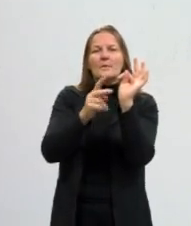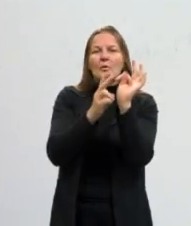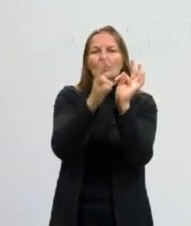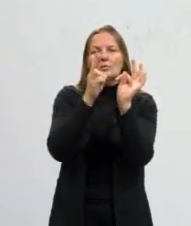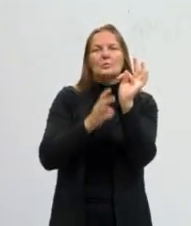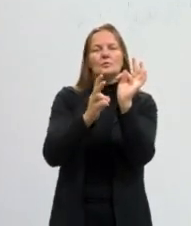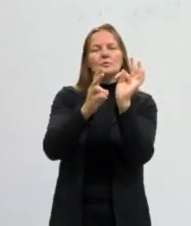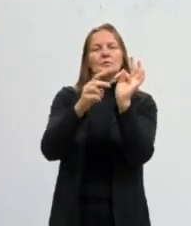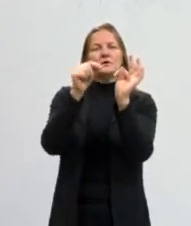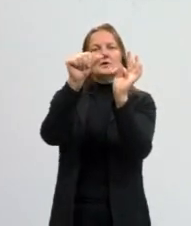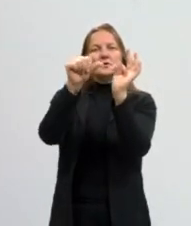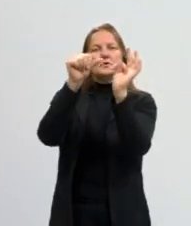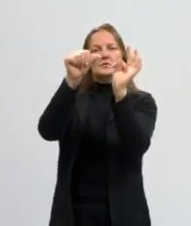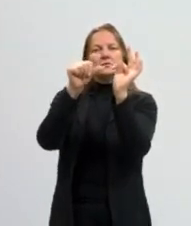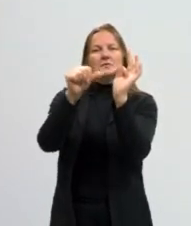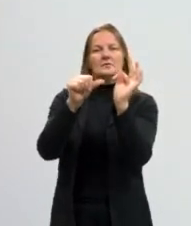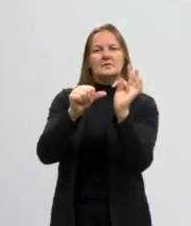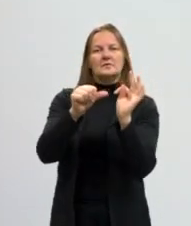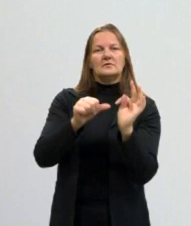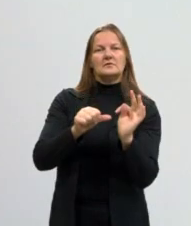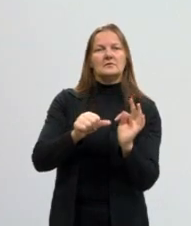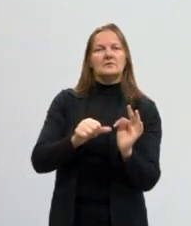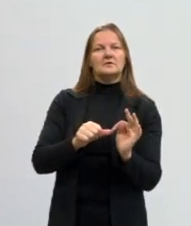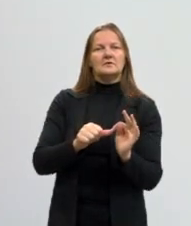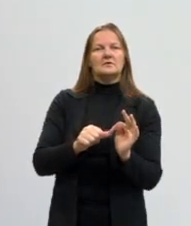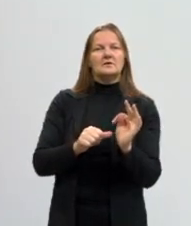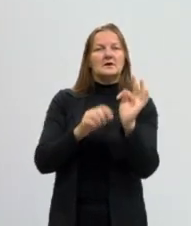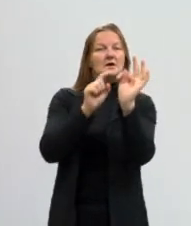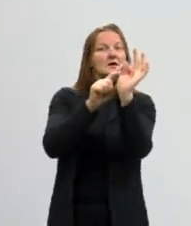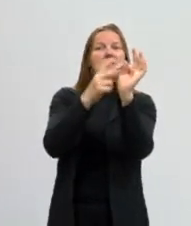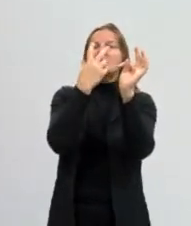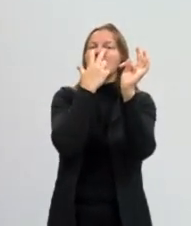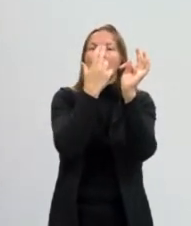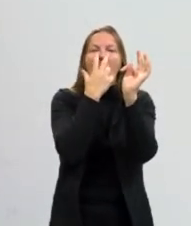não sofremos nenhuma mudança